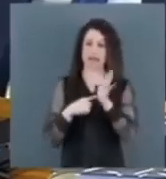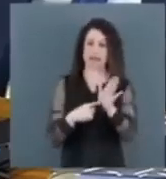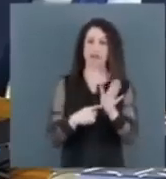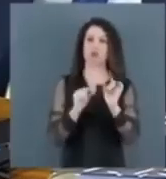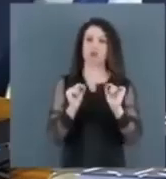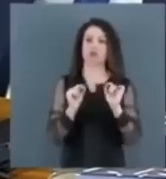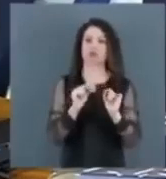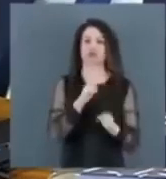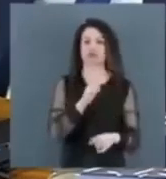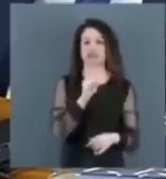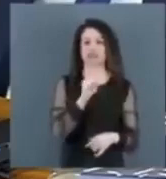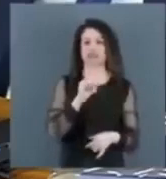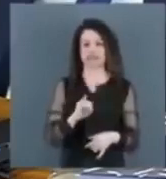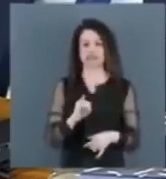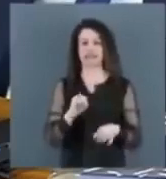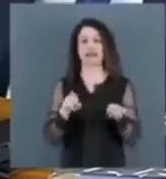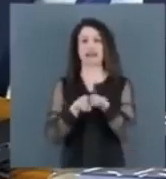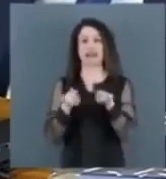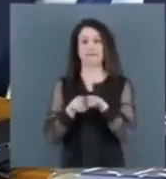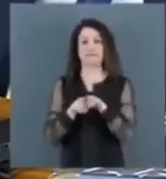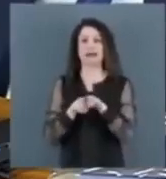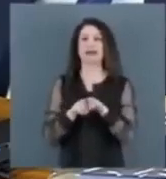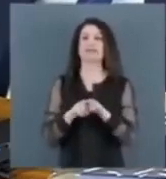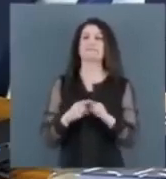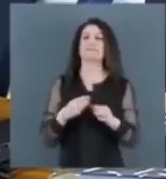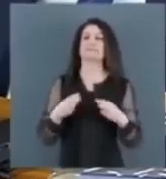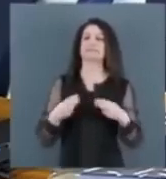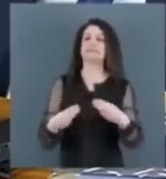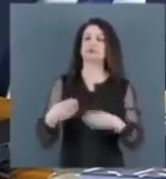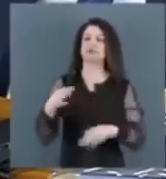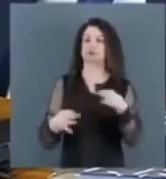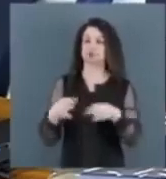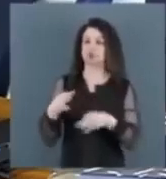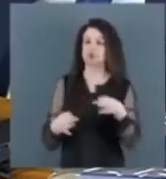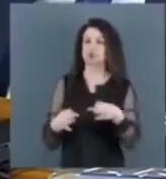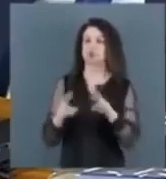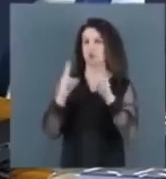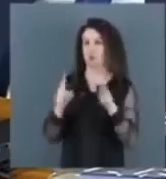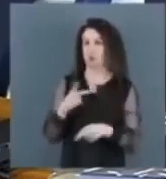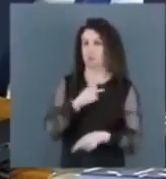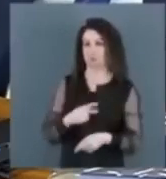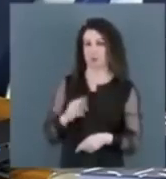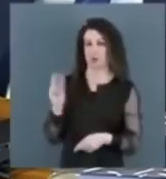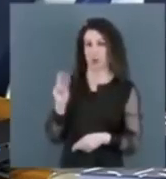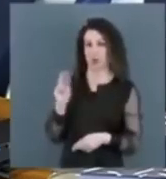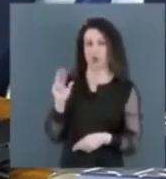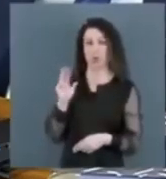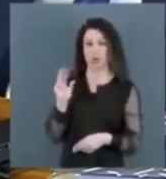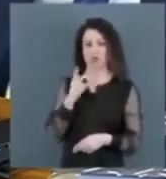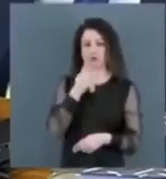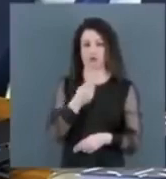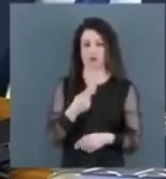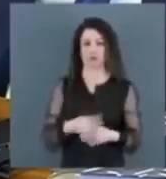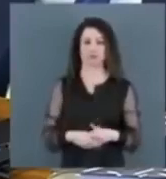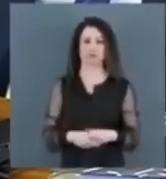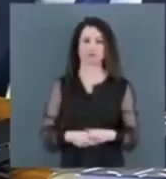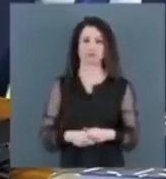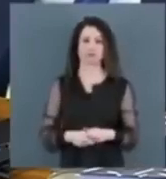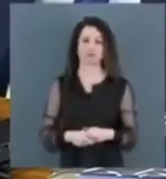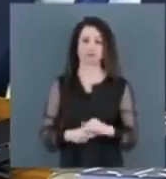e para o Ministério da Justiça, a qual reportava o presidente Luiz Inácio Lula da Silva. Bom, então,